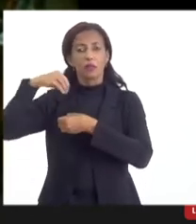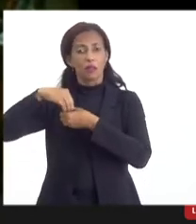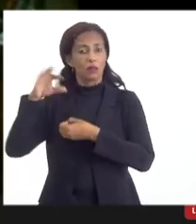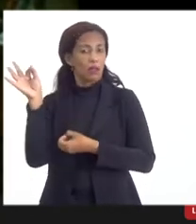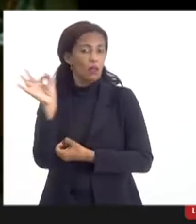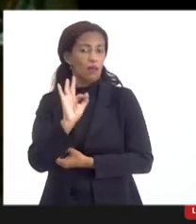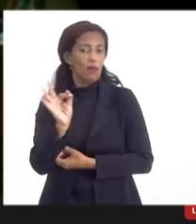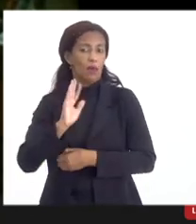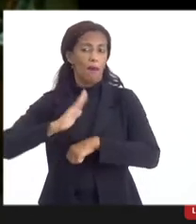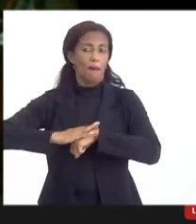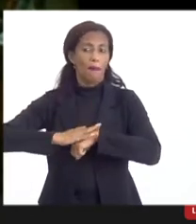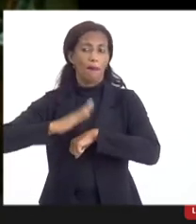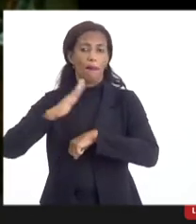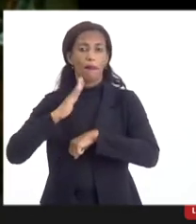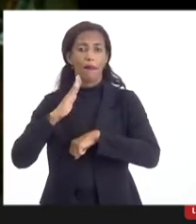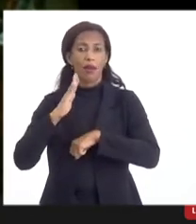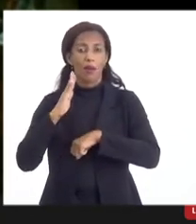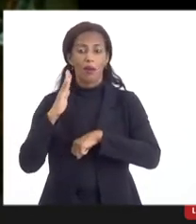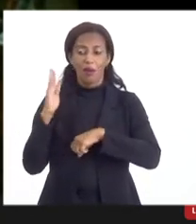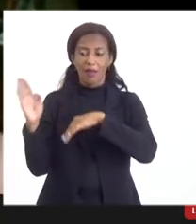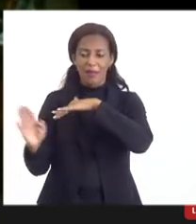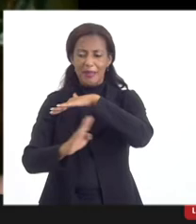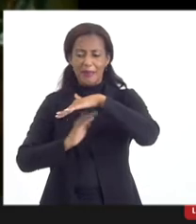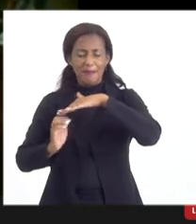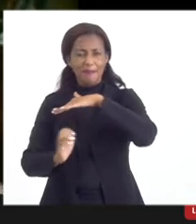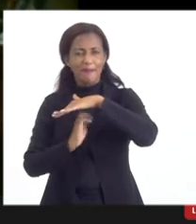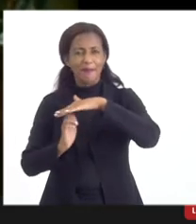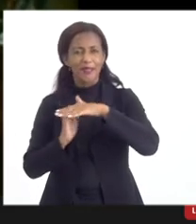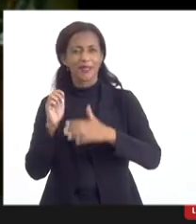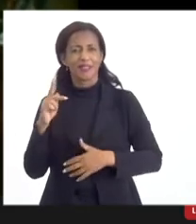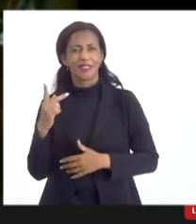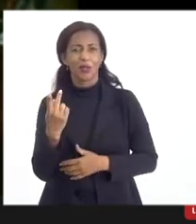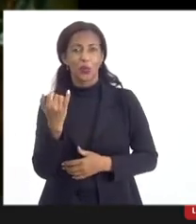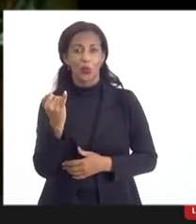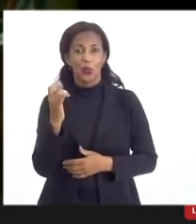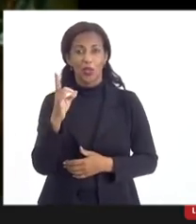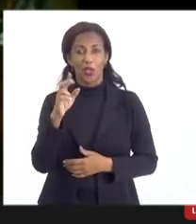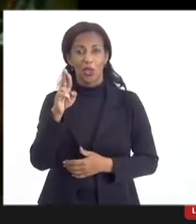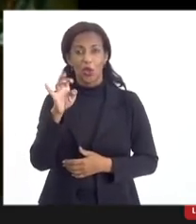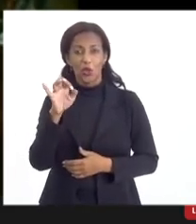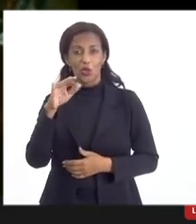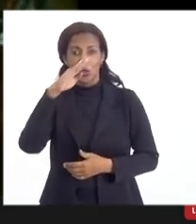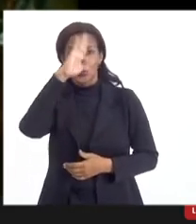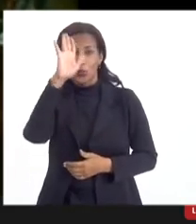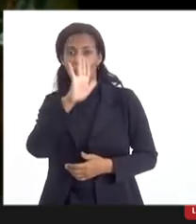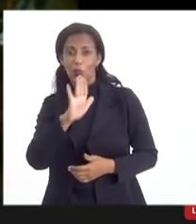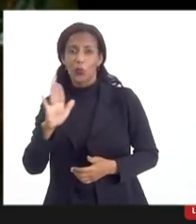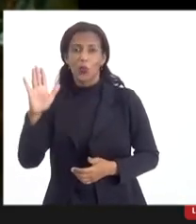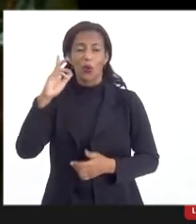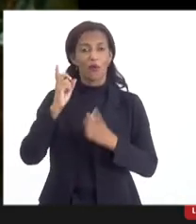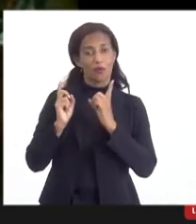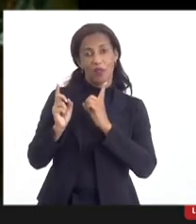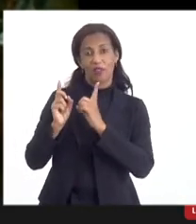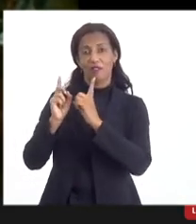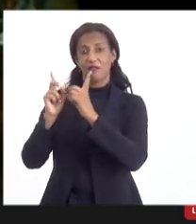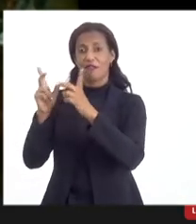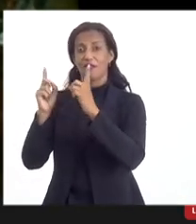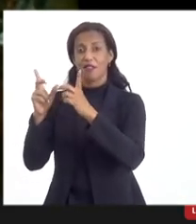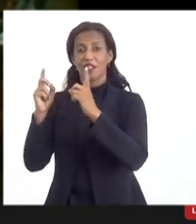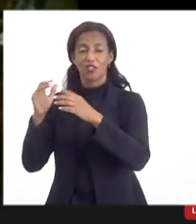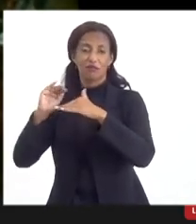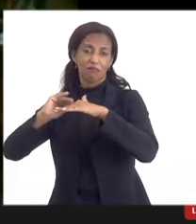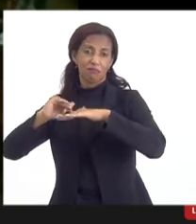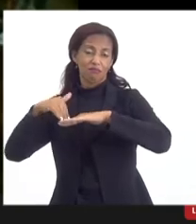e hoje é a maior empresa de produtos de hidrogênio, de projetos da área de hidrogênio aqui no Brasil, foi até vendida para a Neumann